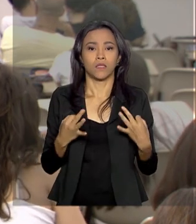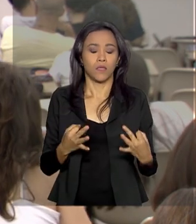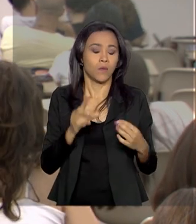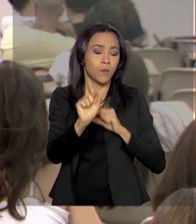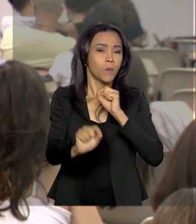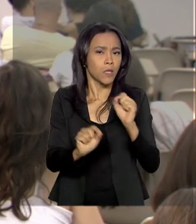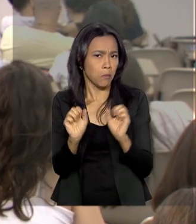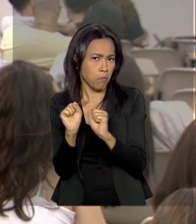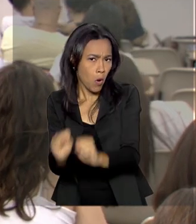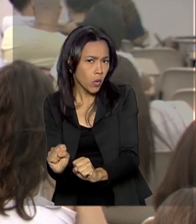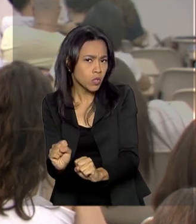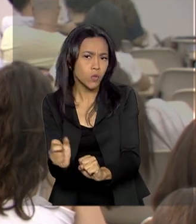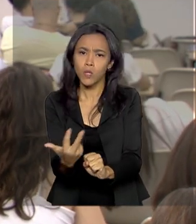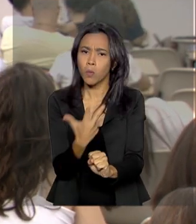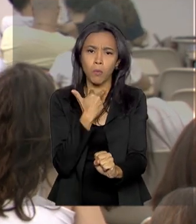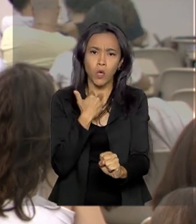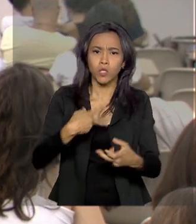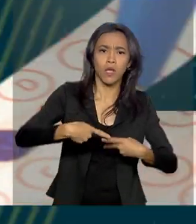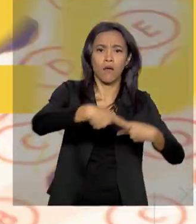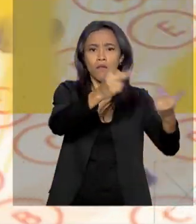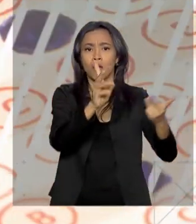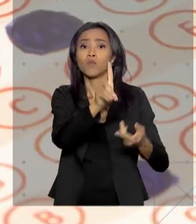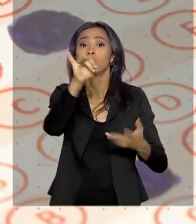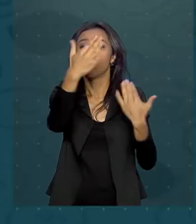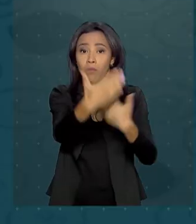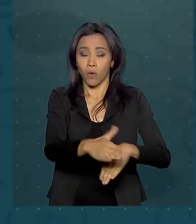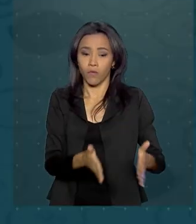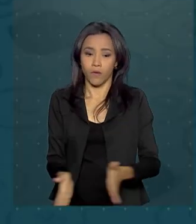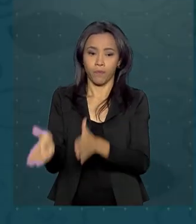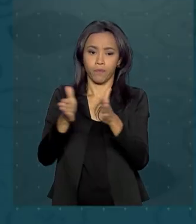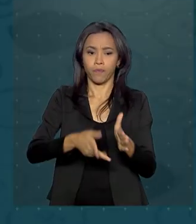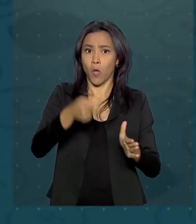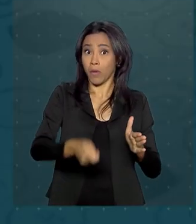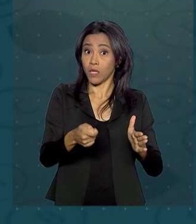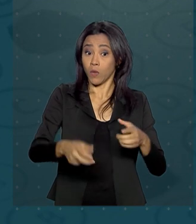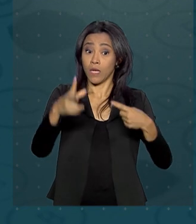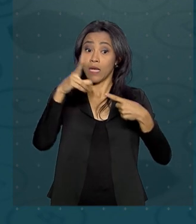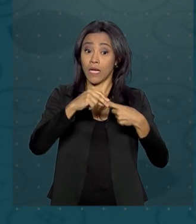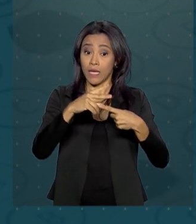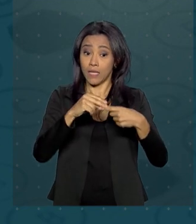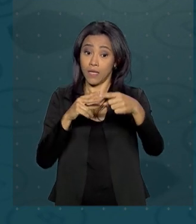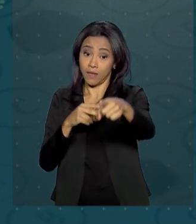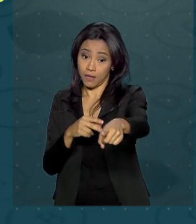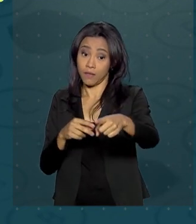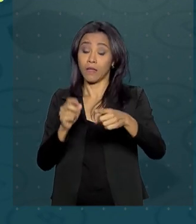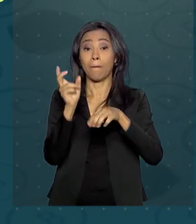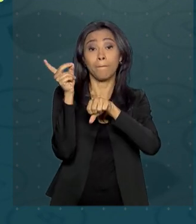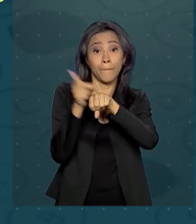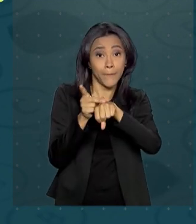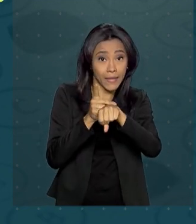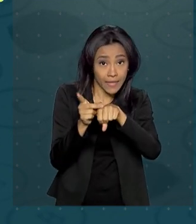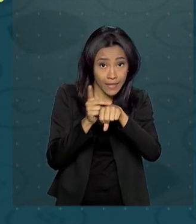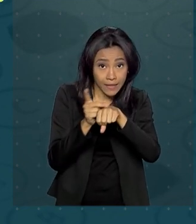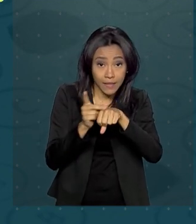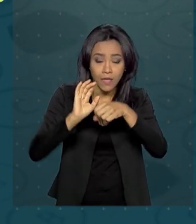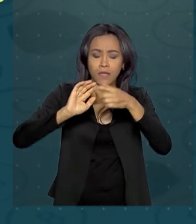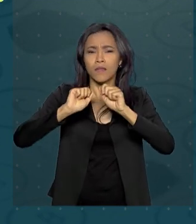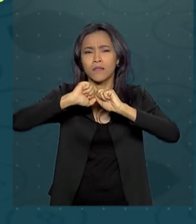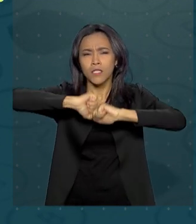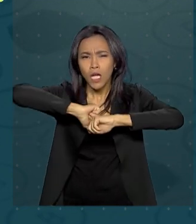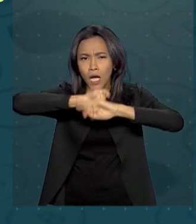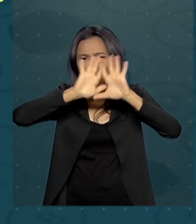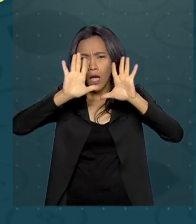que pode ou não ser levado no dia do exame. É obrigatório levar caneta esferográfica de tinta preta e fabricada em material